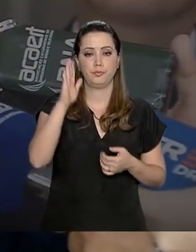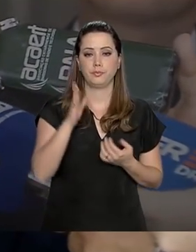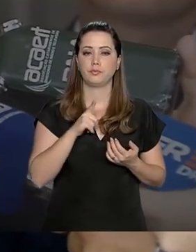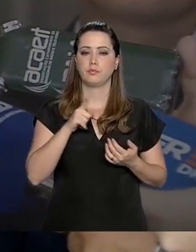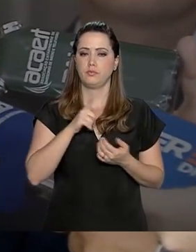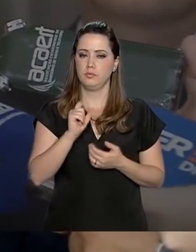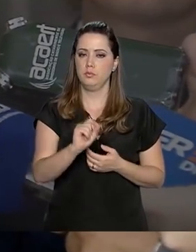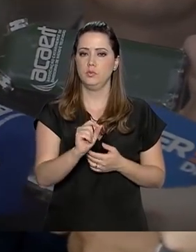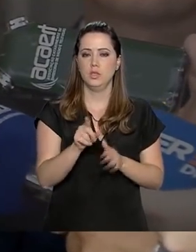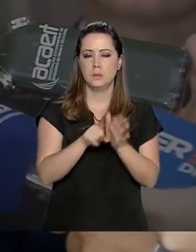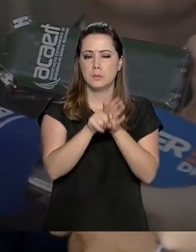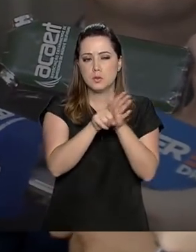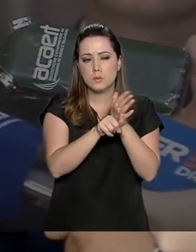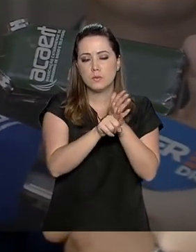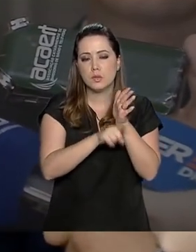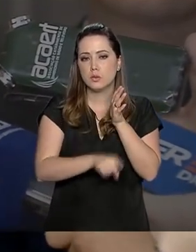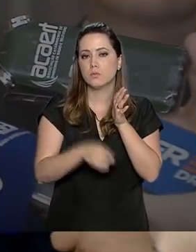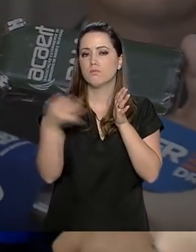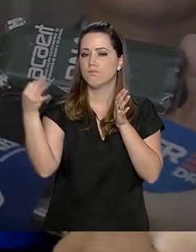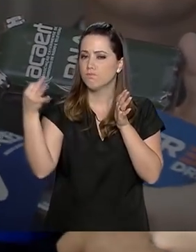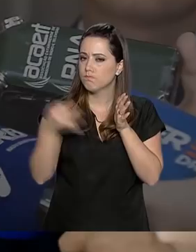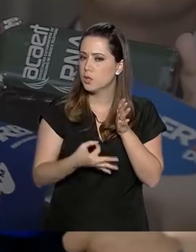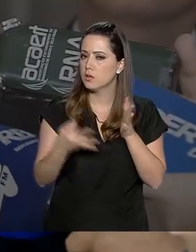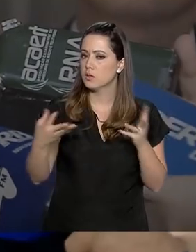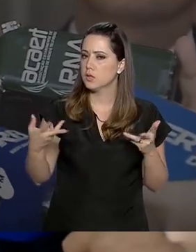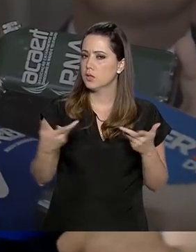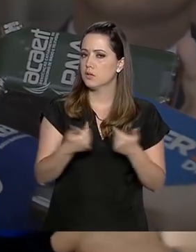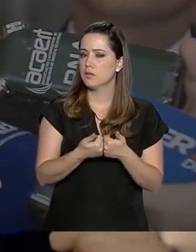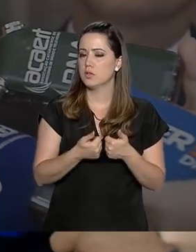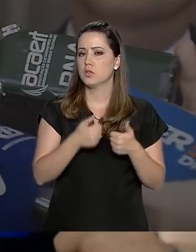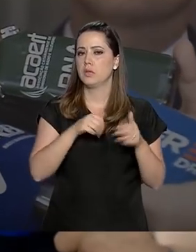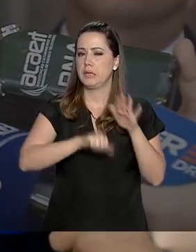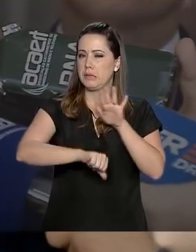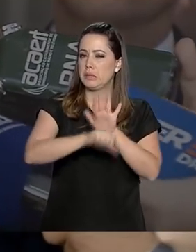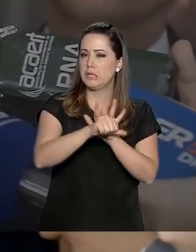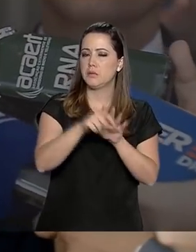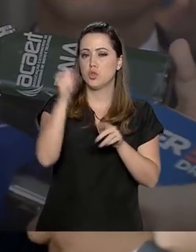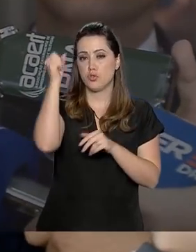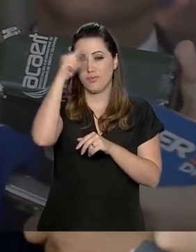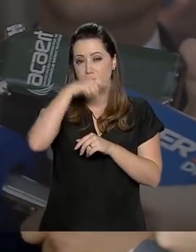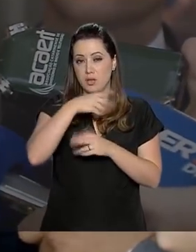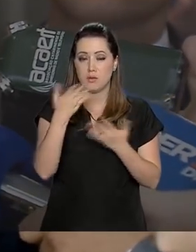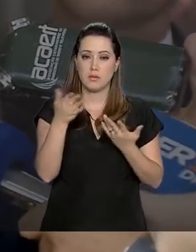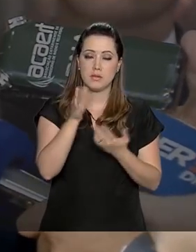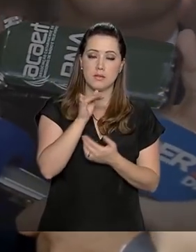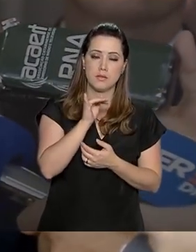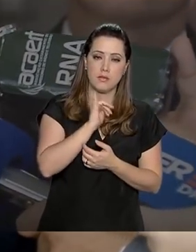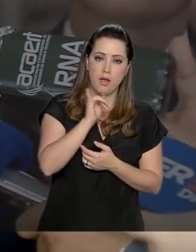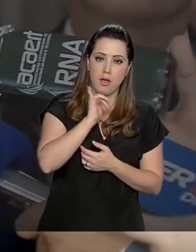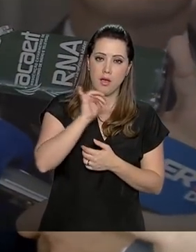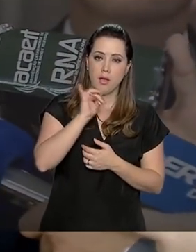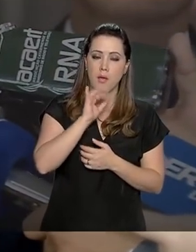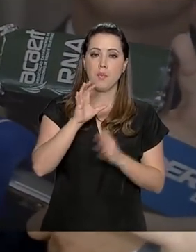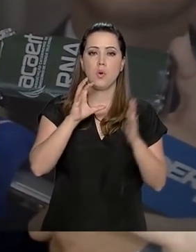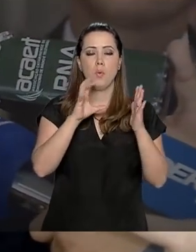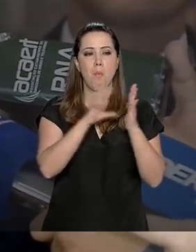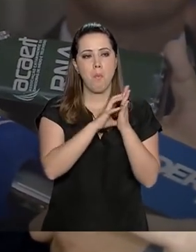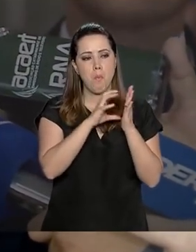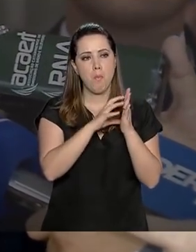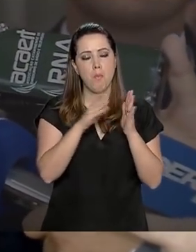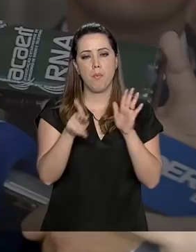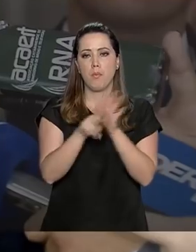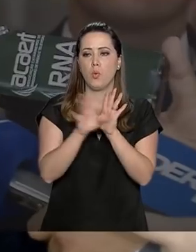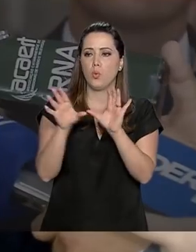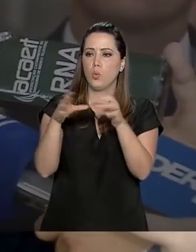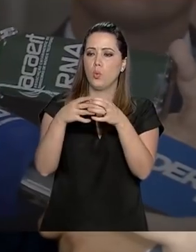Medidas de investigação que sejam eficazes contra crimes complexos, como criar bancos nacionais de informações e dados,